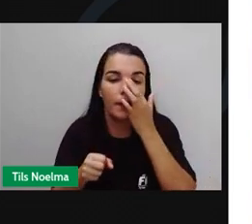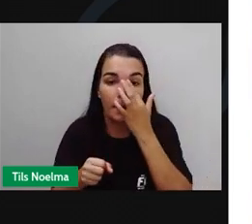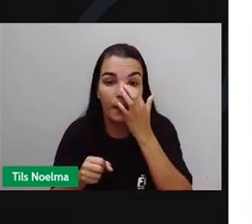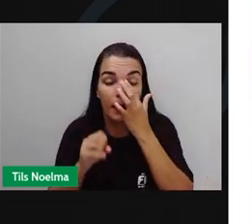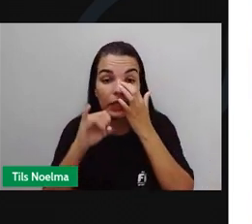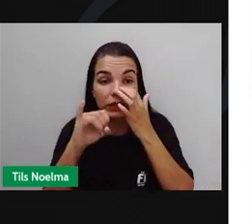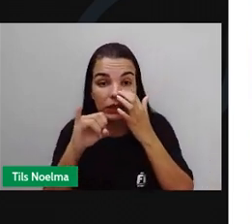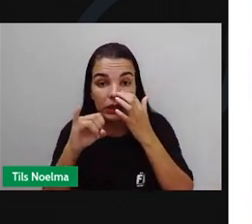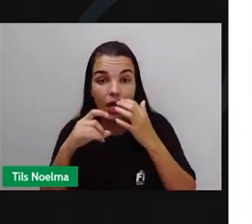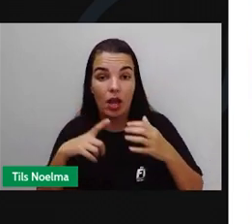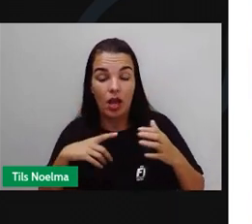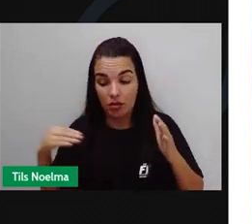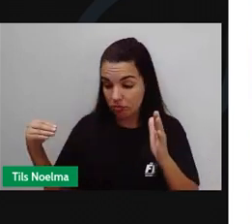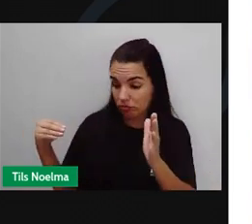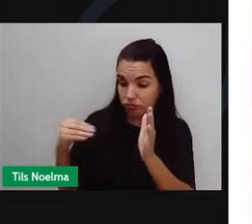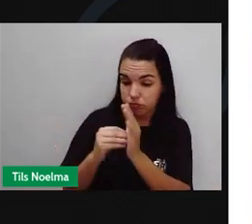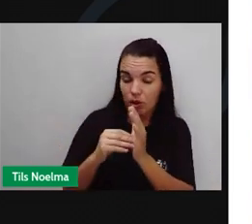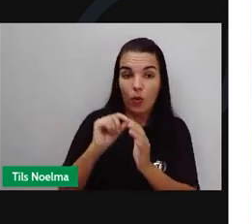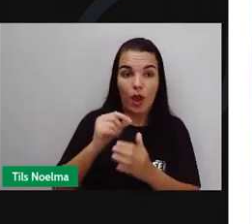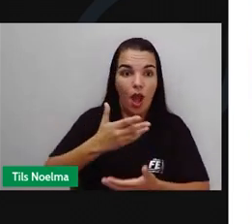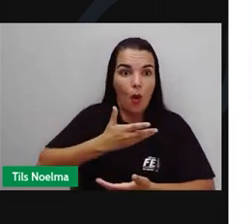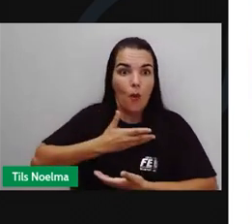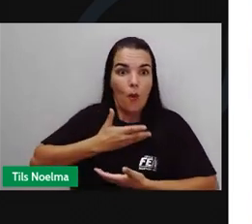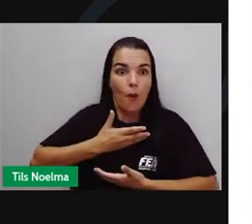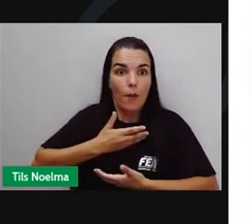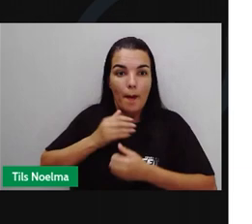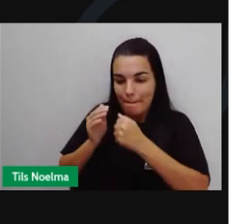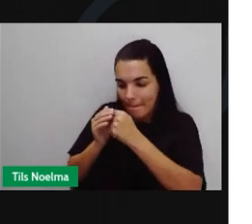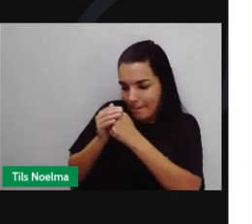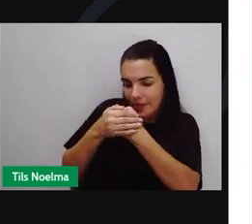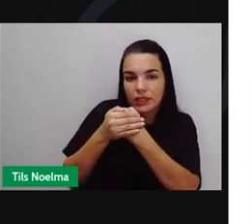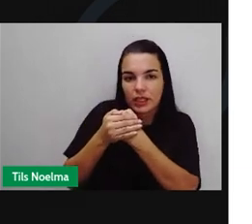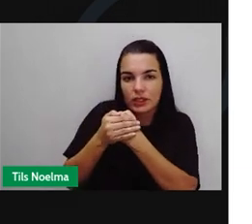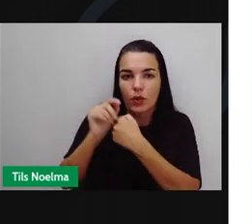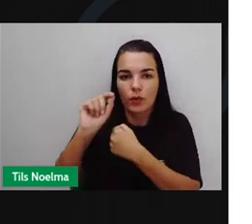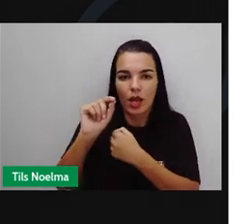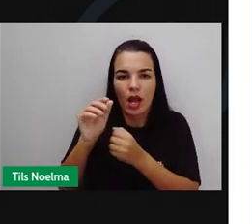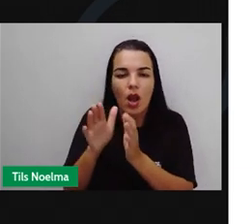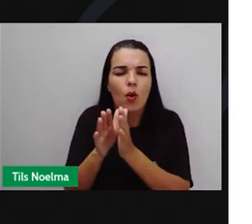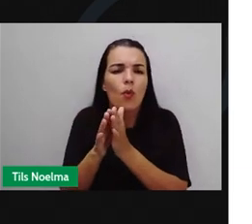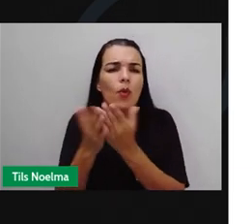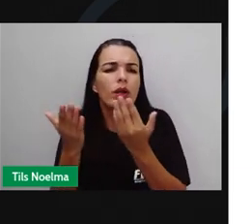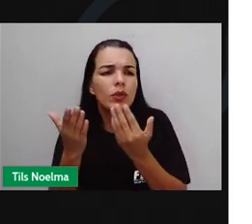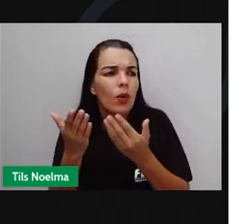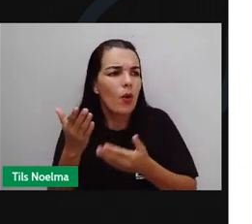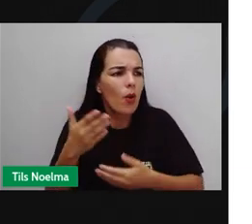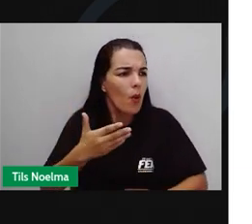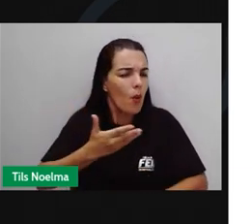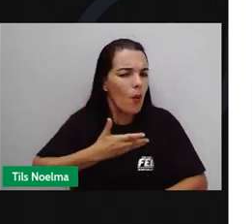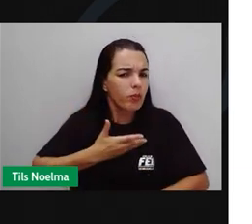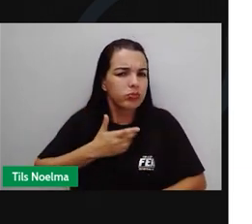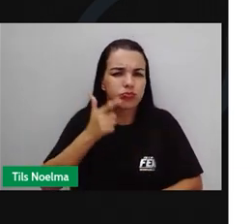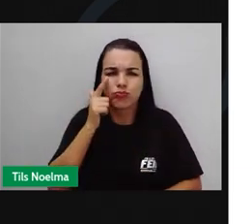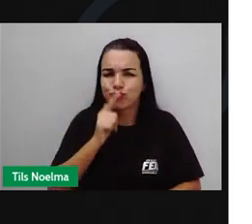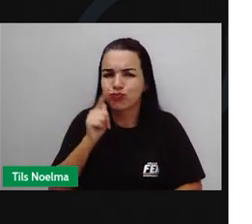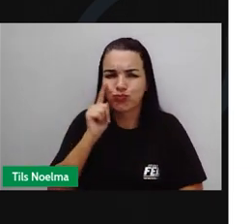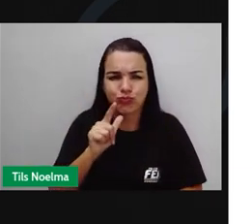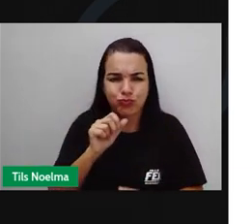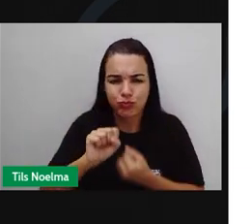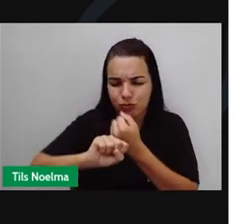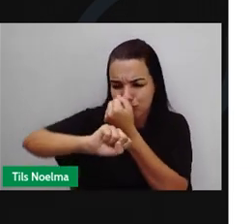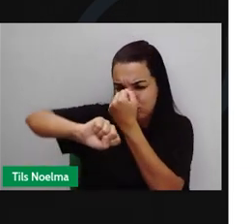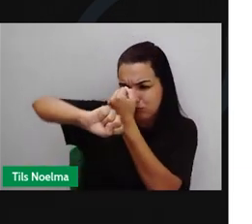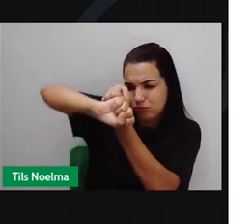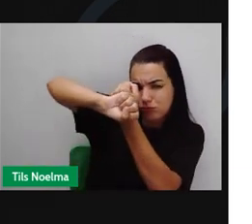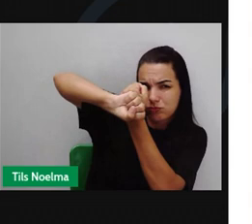nosso corpo, o nosso organismo já se prepara para a defesa. Quando o corpo não consegue combater as bactérias, elas se multiplicam,